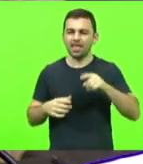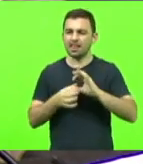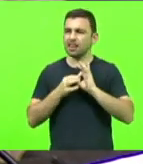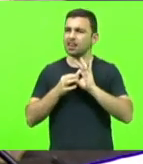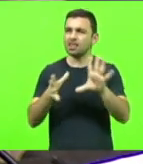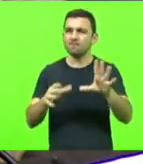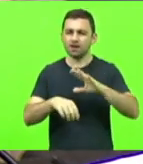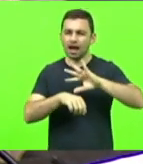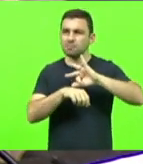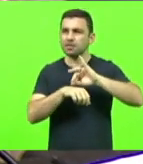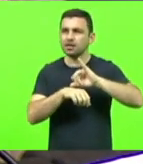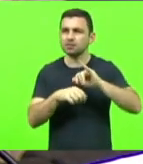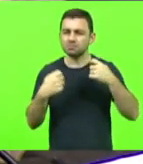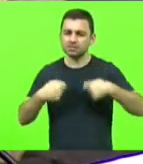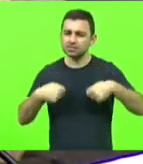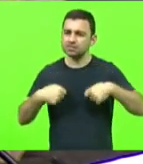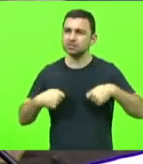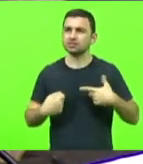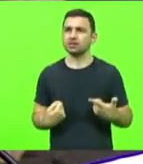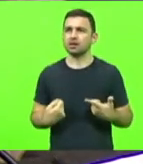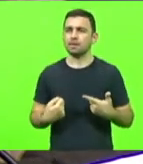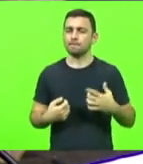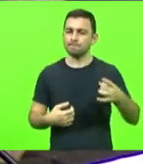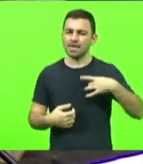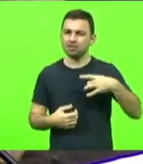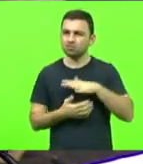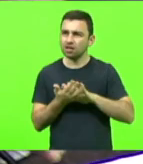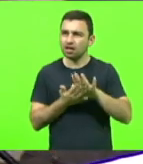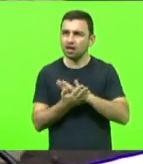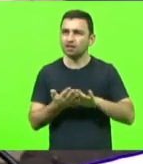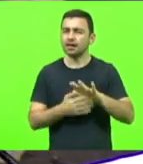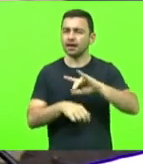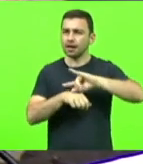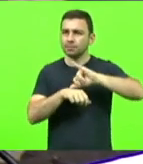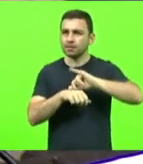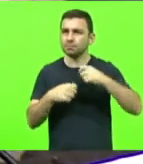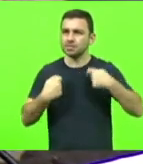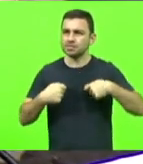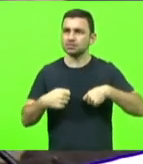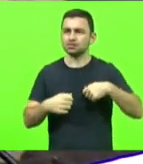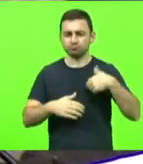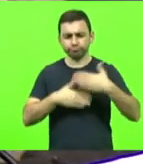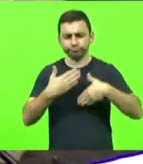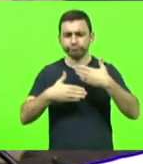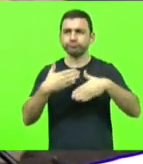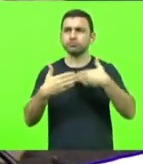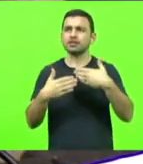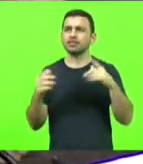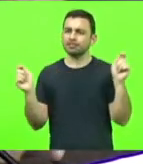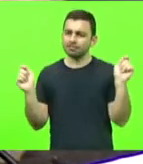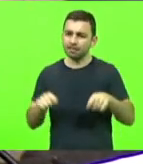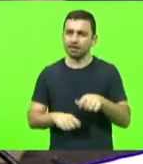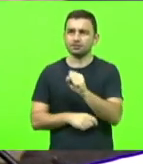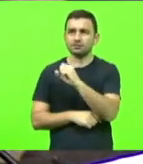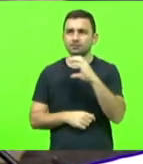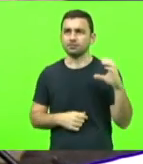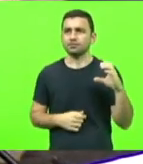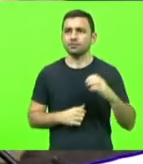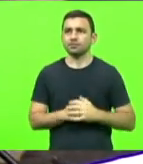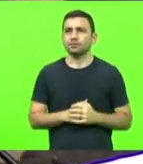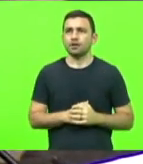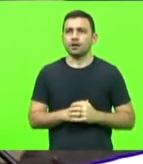capitalismo, temos que perder o medo de dizer isso, capitalismo, precisamos do bom e velho capitalismo para Santa Catarina na sua